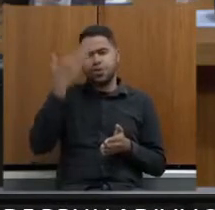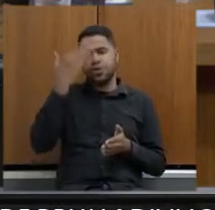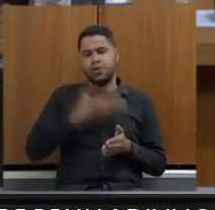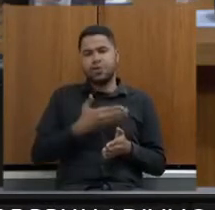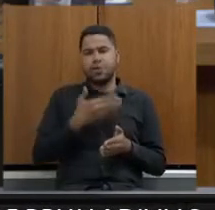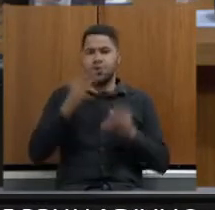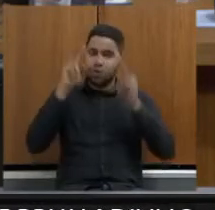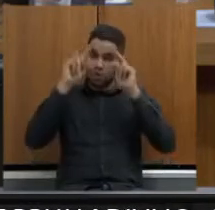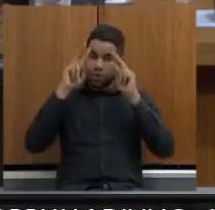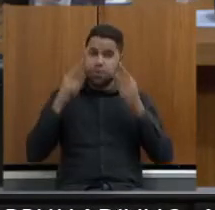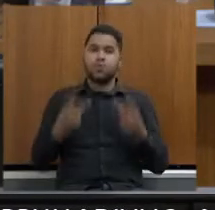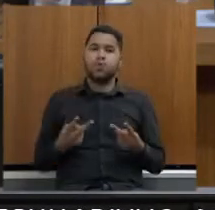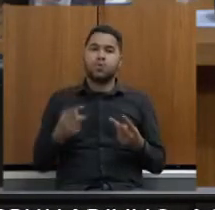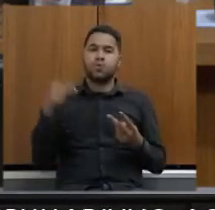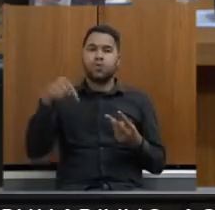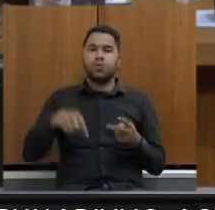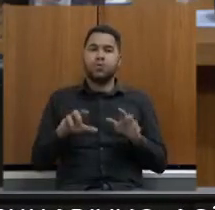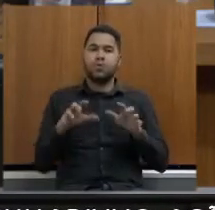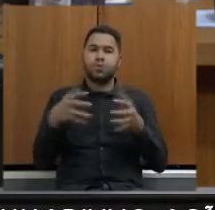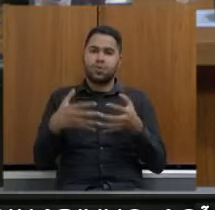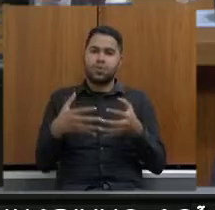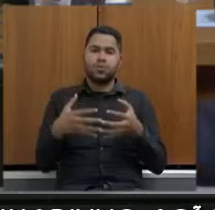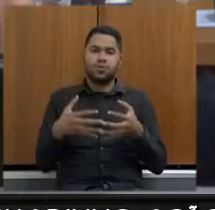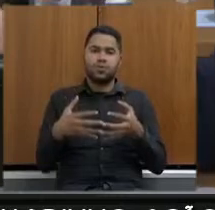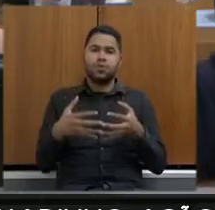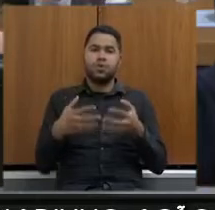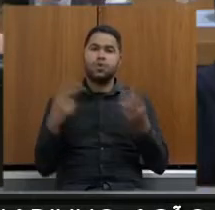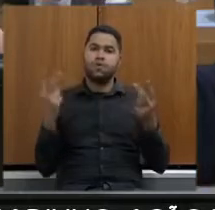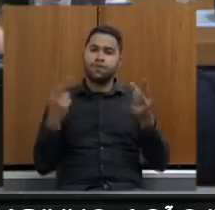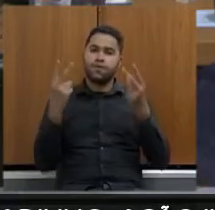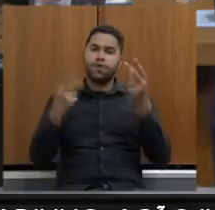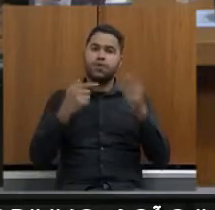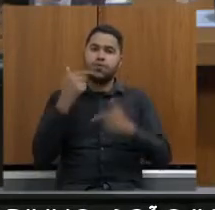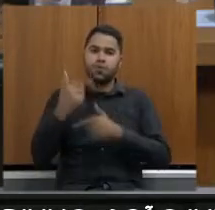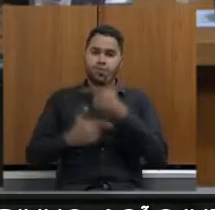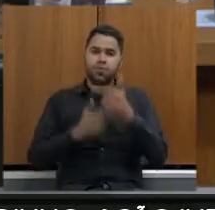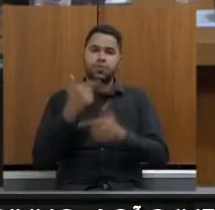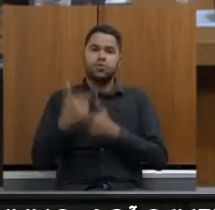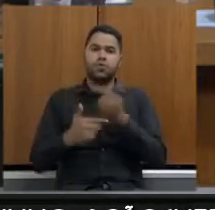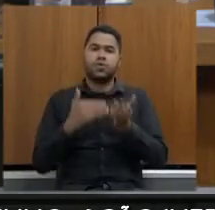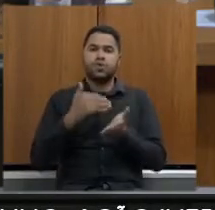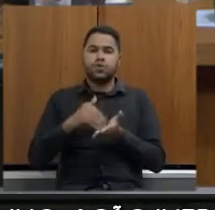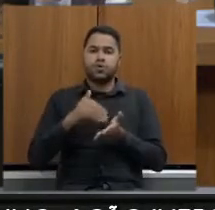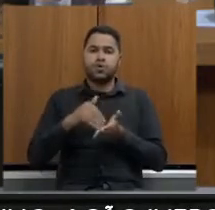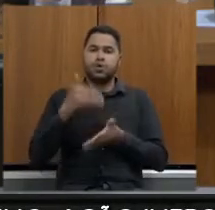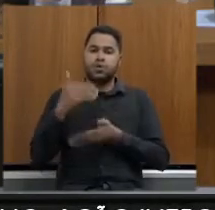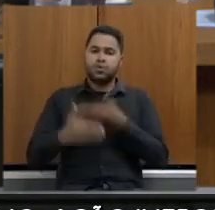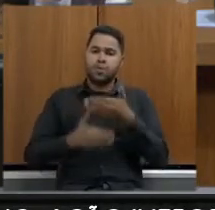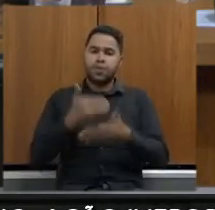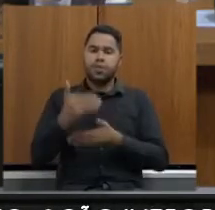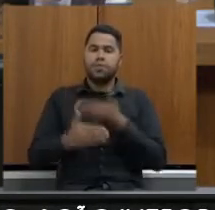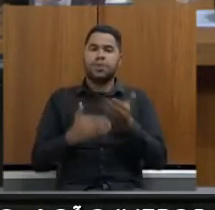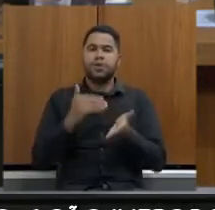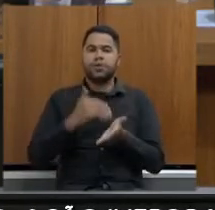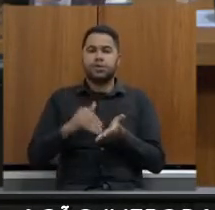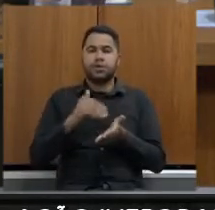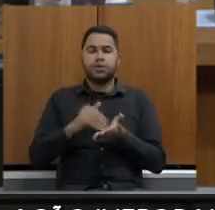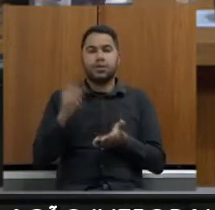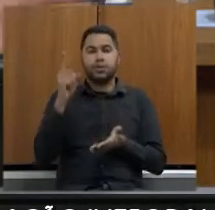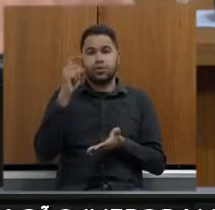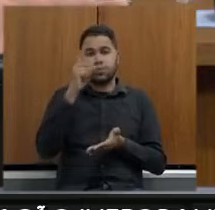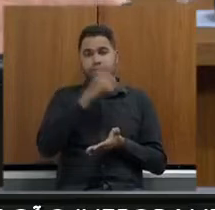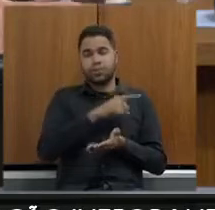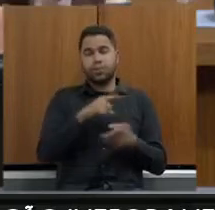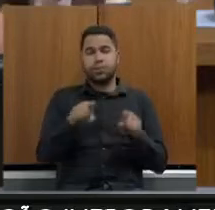reconhecimento aqui na comissão de transporte pelo valoroso trabalho que o secretário desempenha na secretaria tão difícil